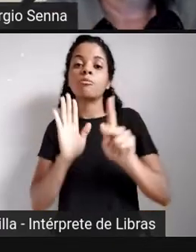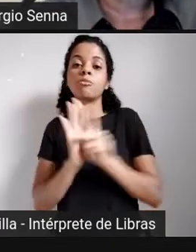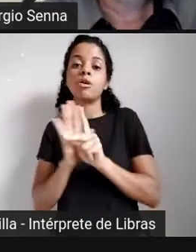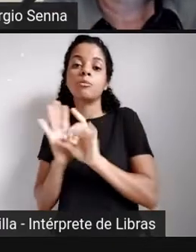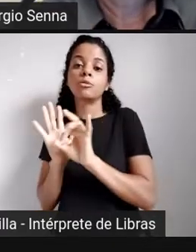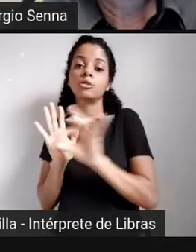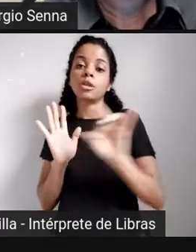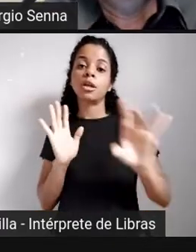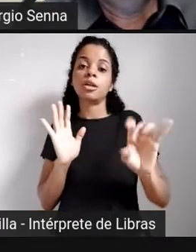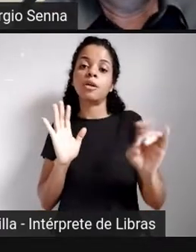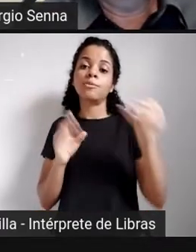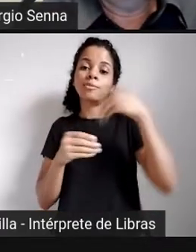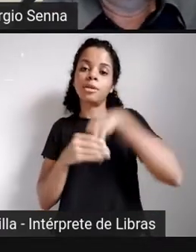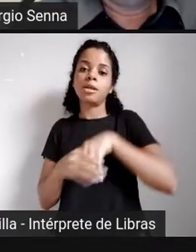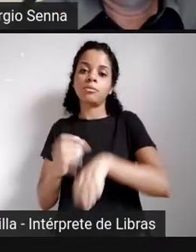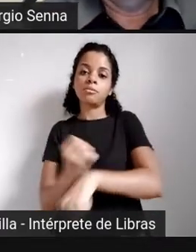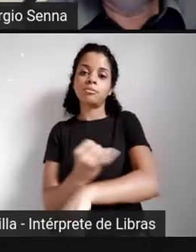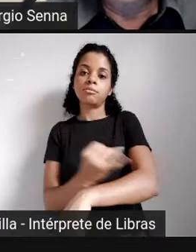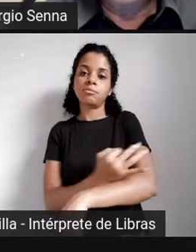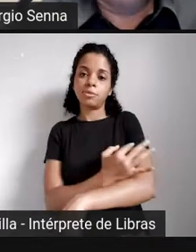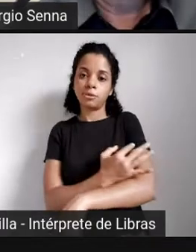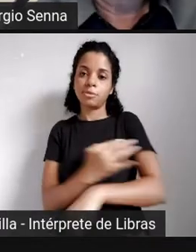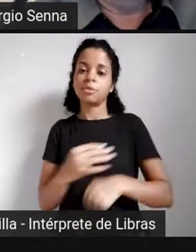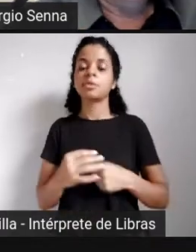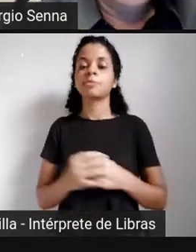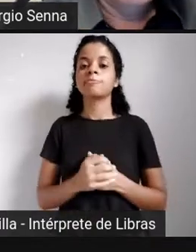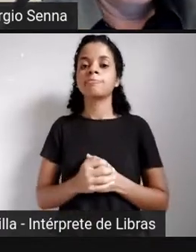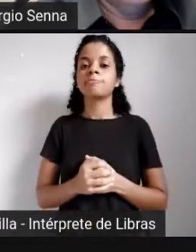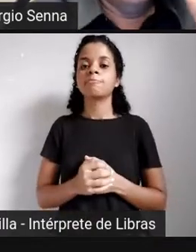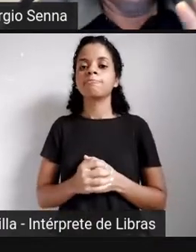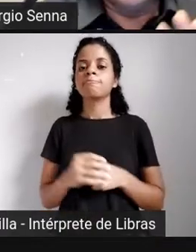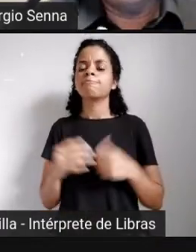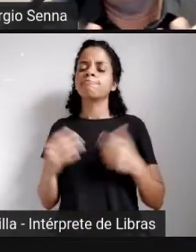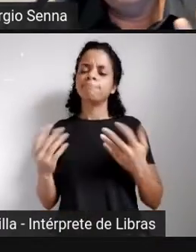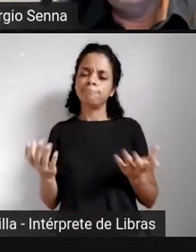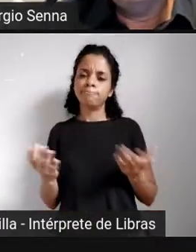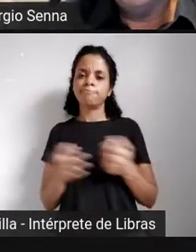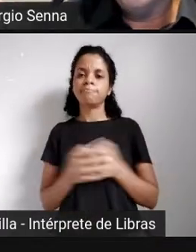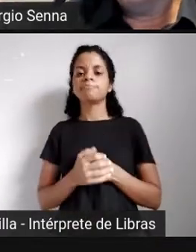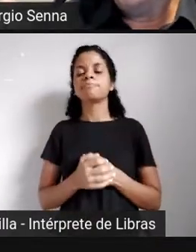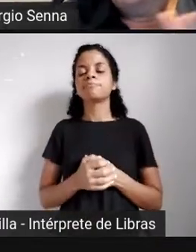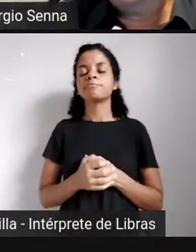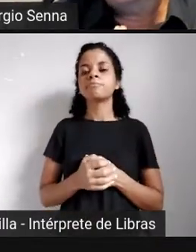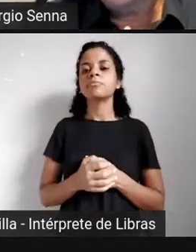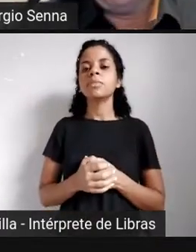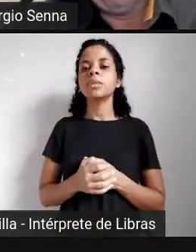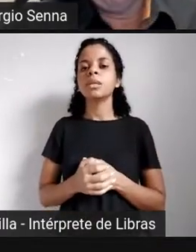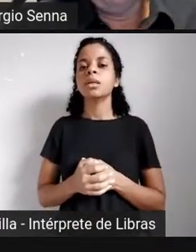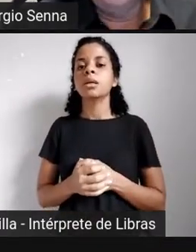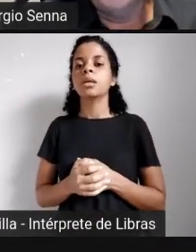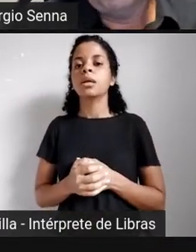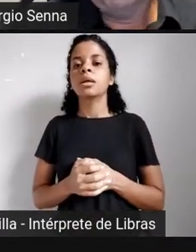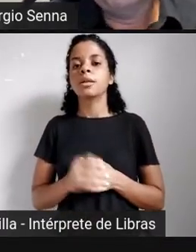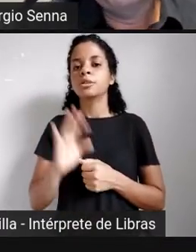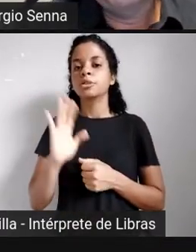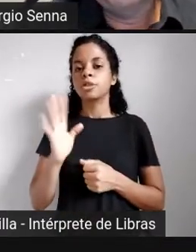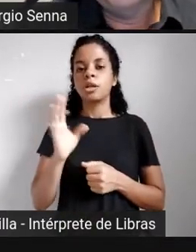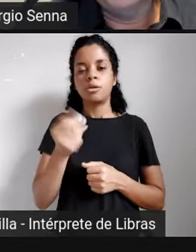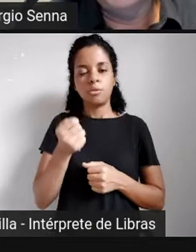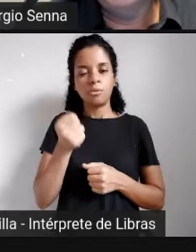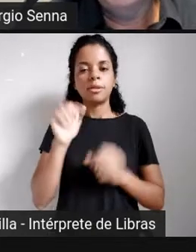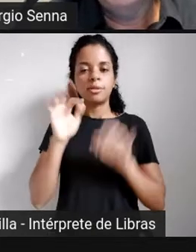emoções. Então, o que acontece? Já me encaminhando para a minha conclusão.